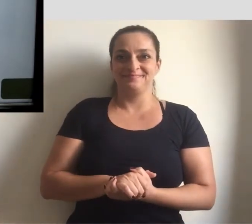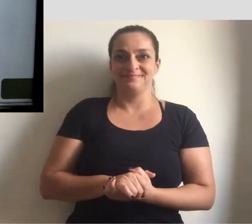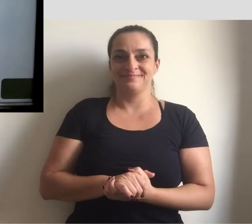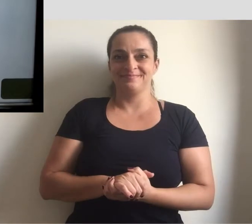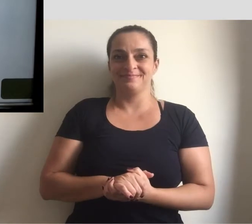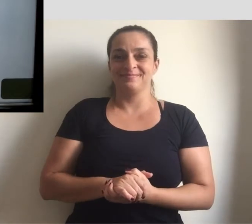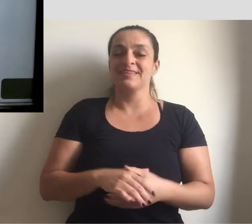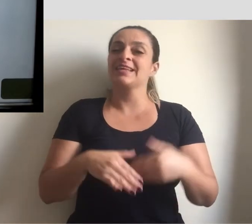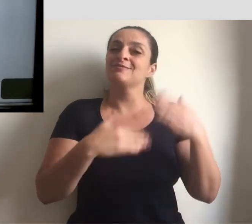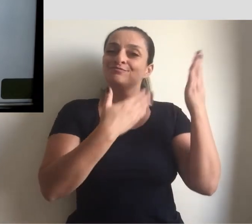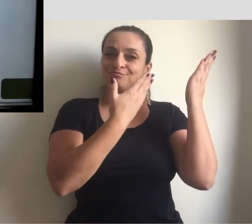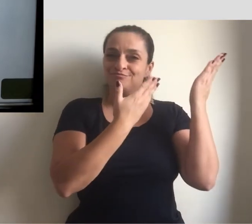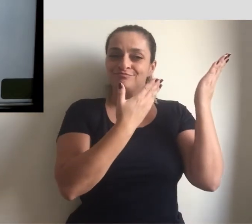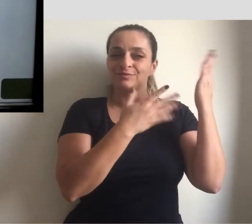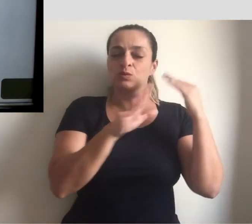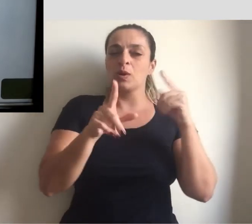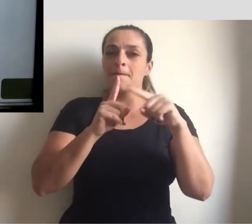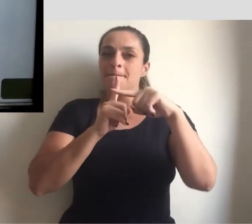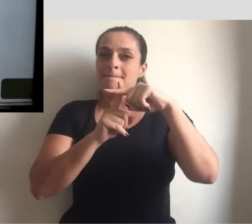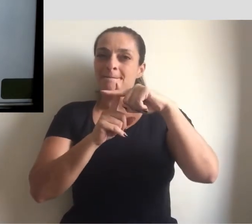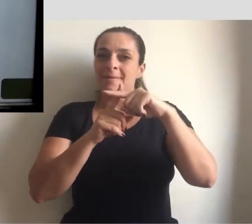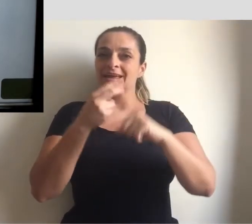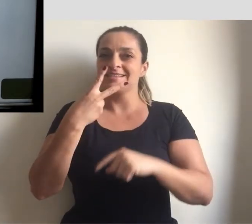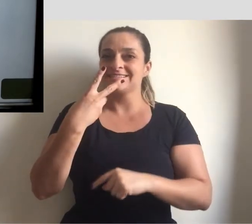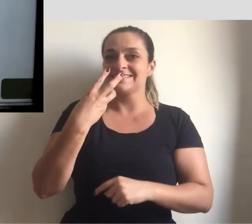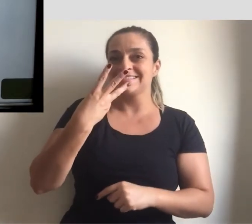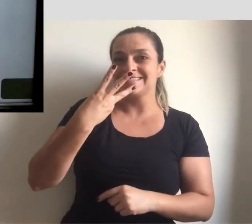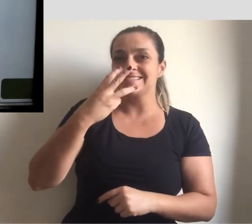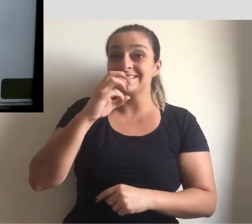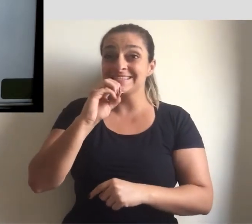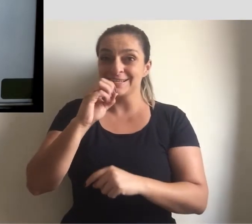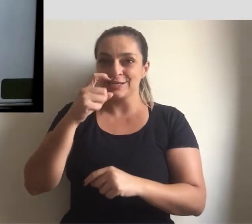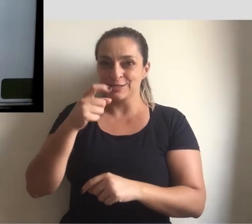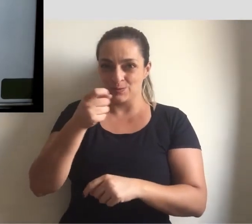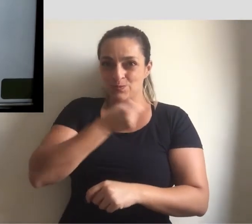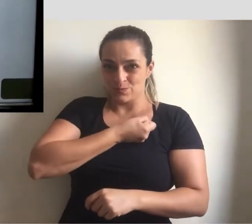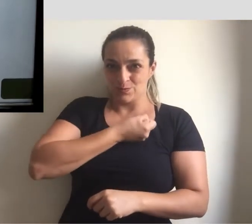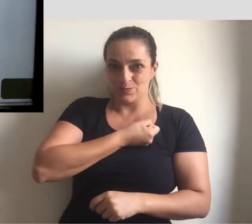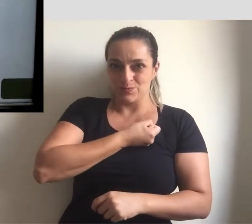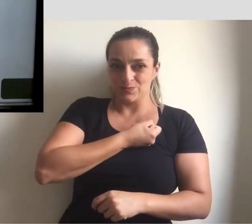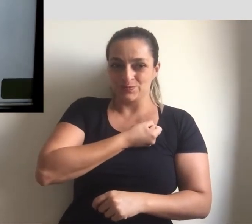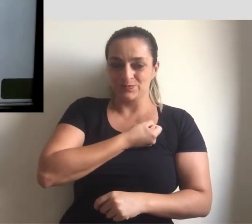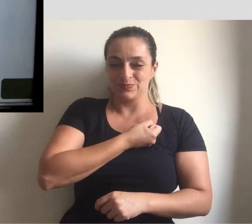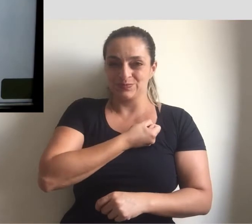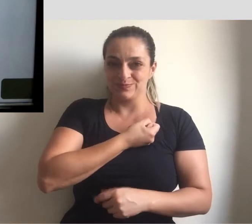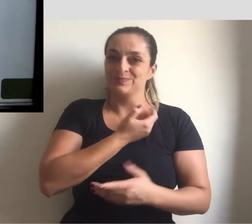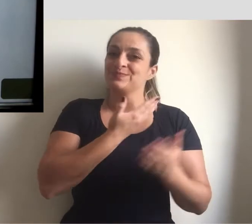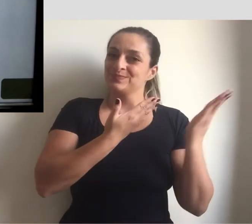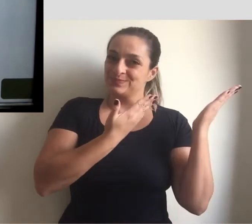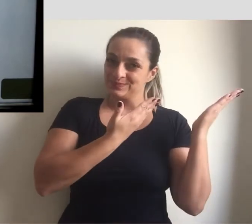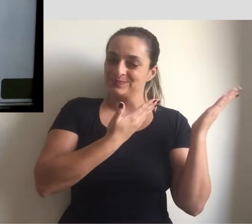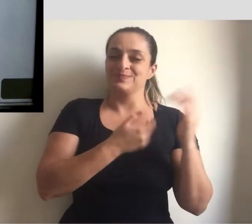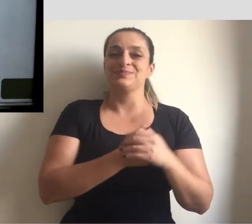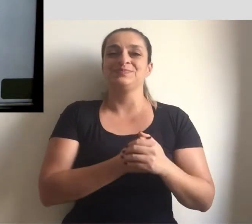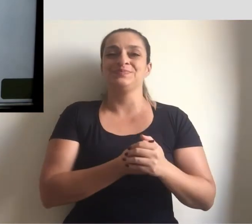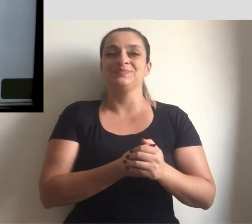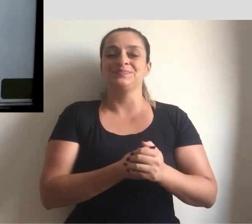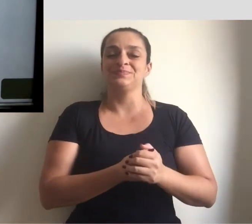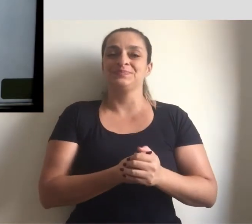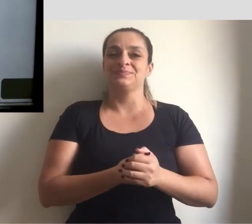Então, quando eu acrescento 30 unidades a esse número pensado, ele passa a ser x mais 30.